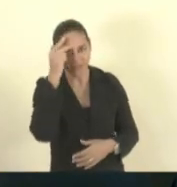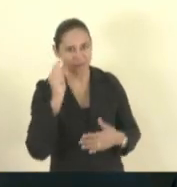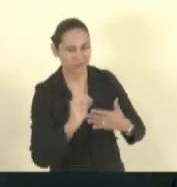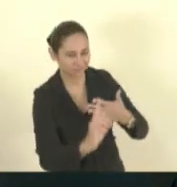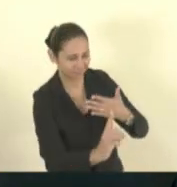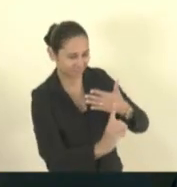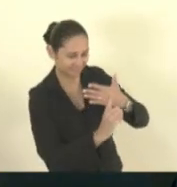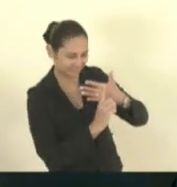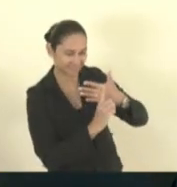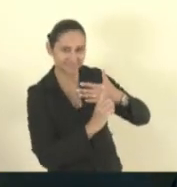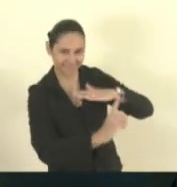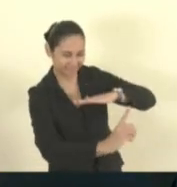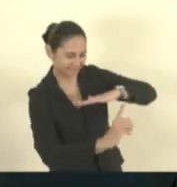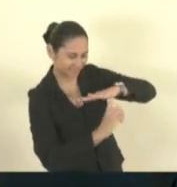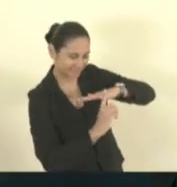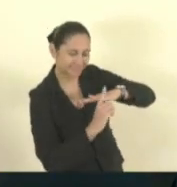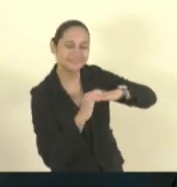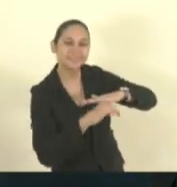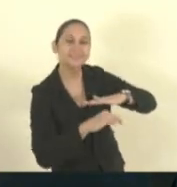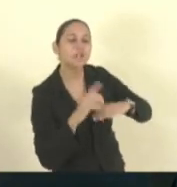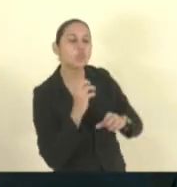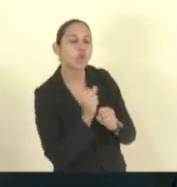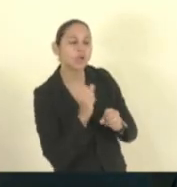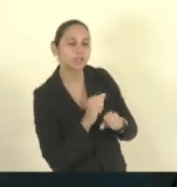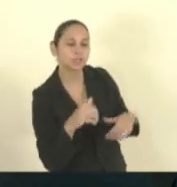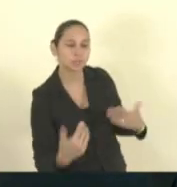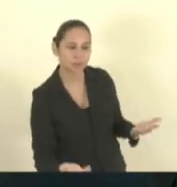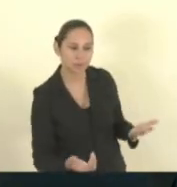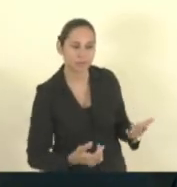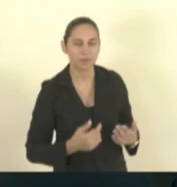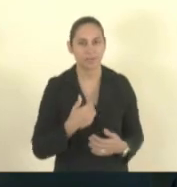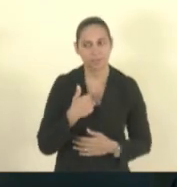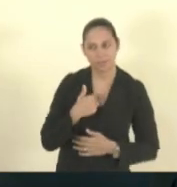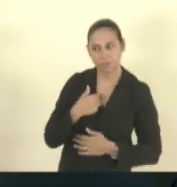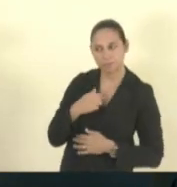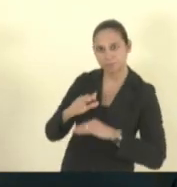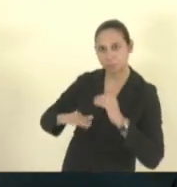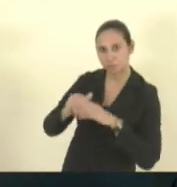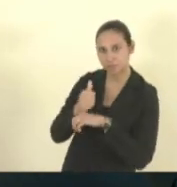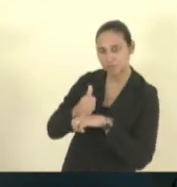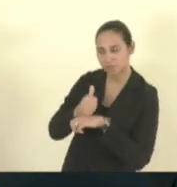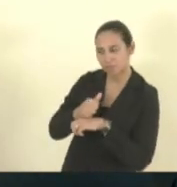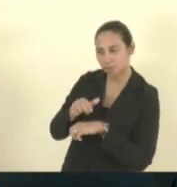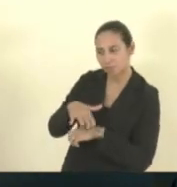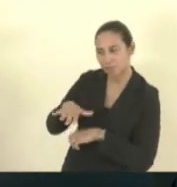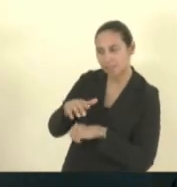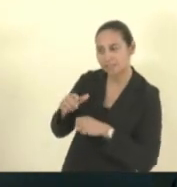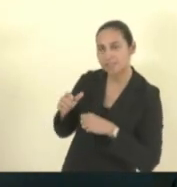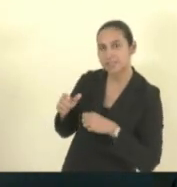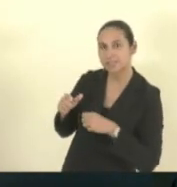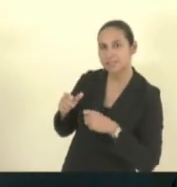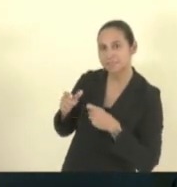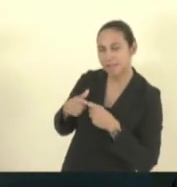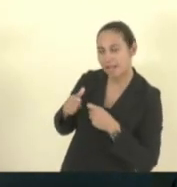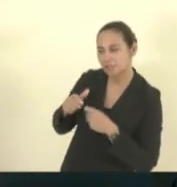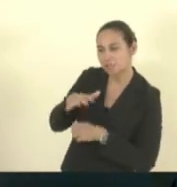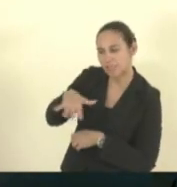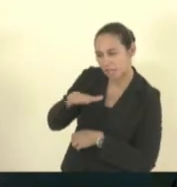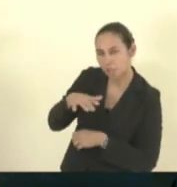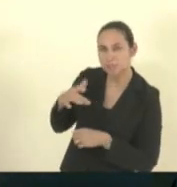foi inclusive o profissional ficava mais preocupado porque assim poxa vai me dar uma nota baixa então enfim começou a ter um